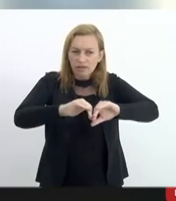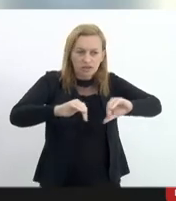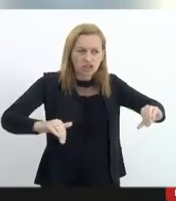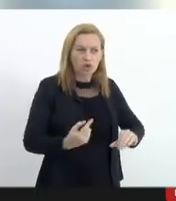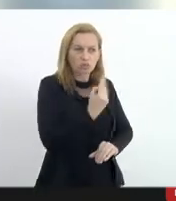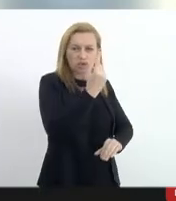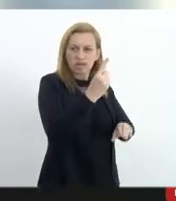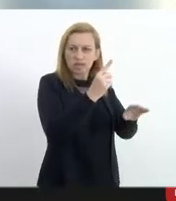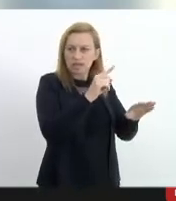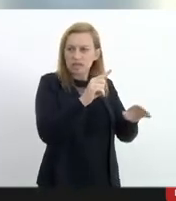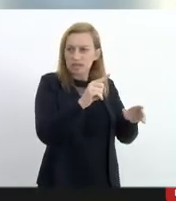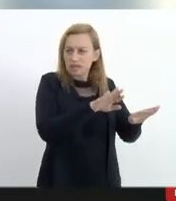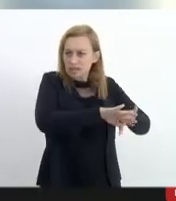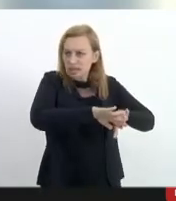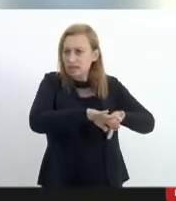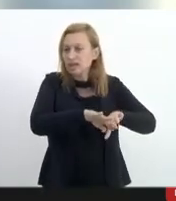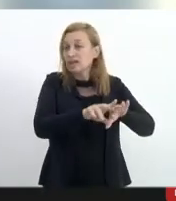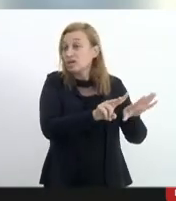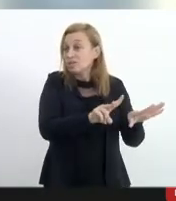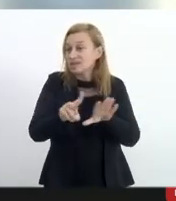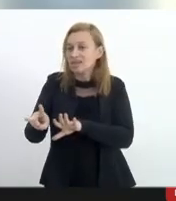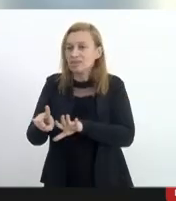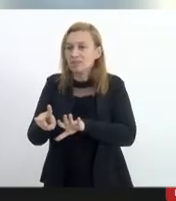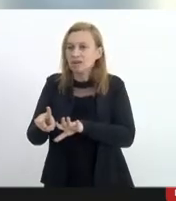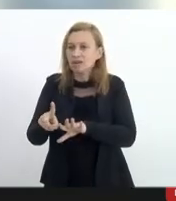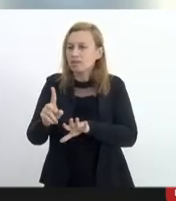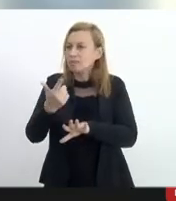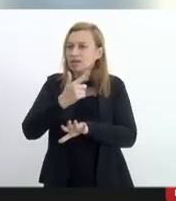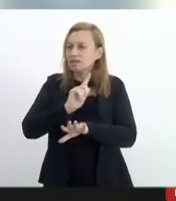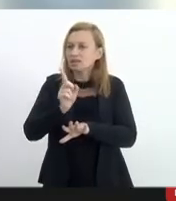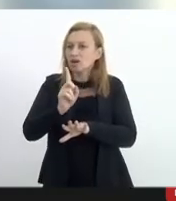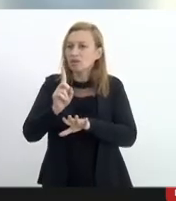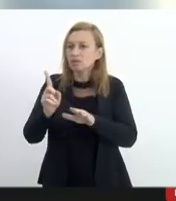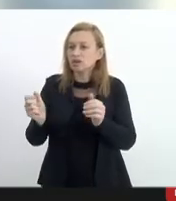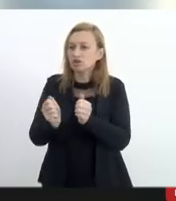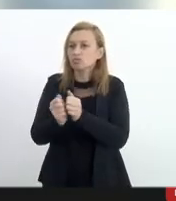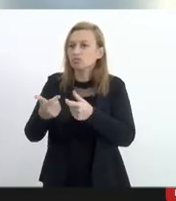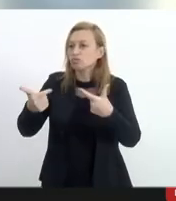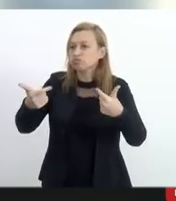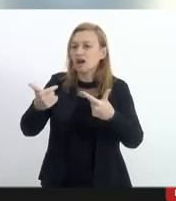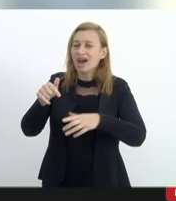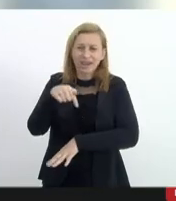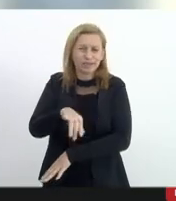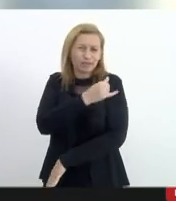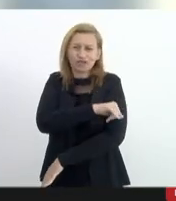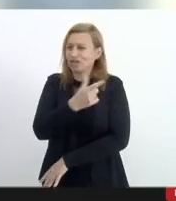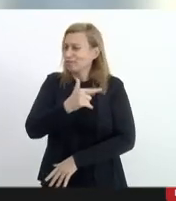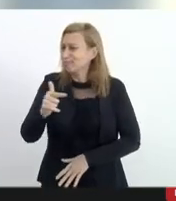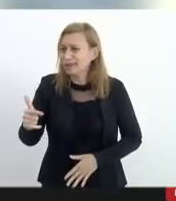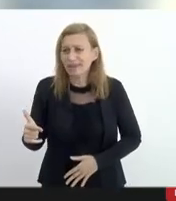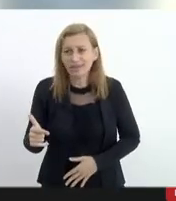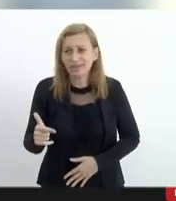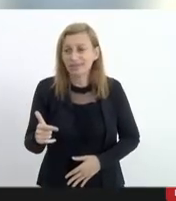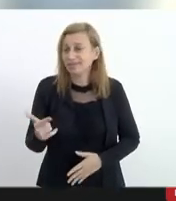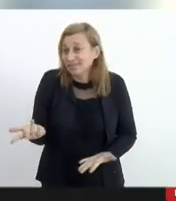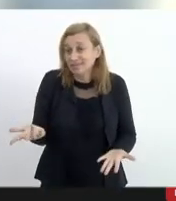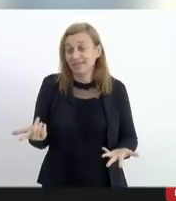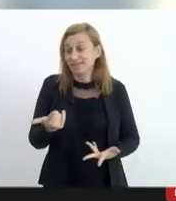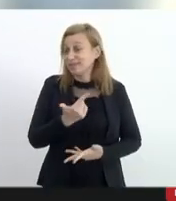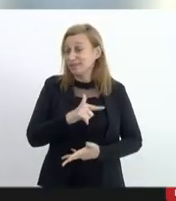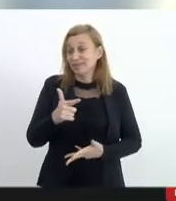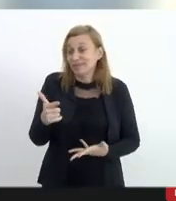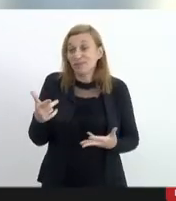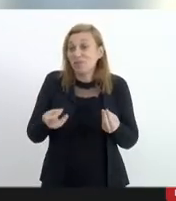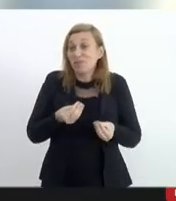tiro pô aqui a gente não tem como fazer isso aqui no Rio de Janeiro não temos efetivo para isso vai sumir o policial da rua